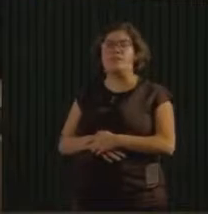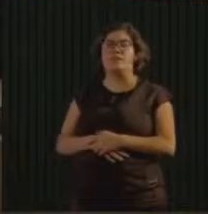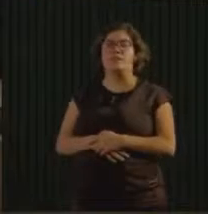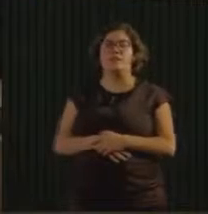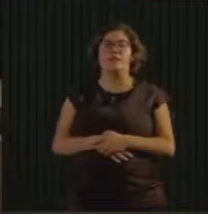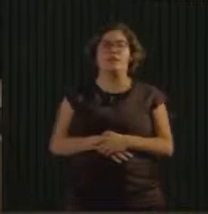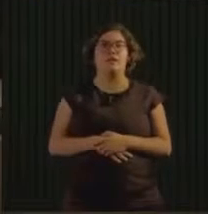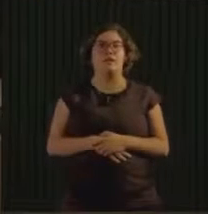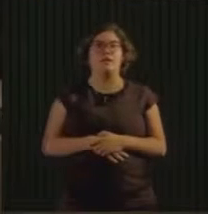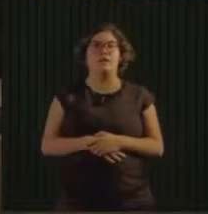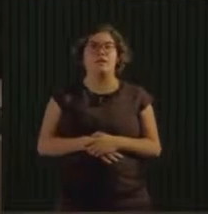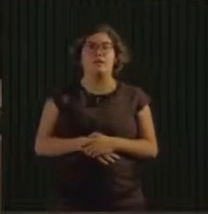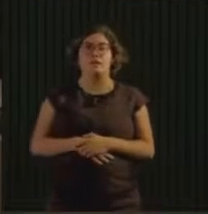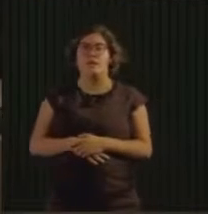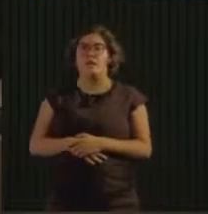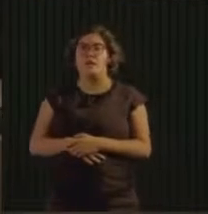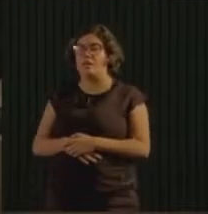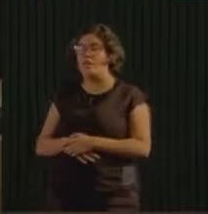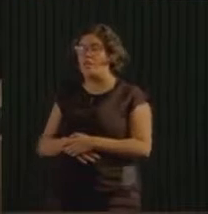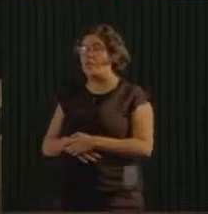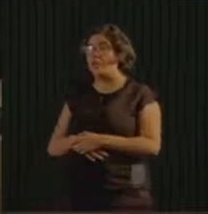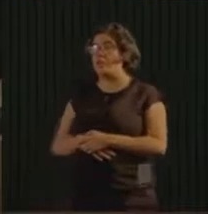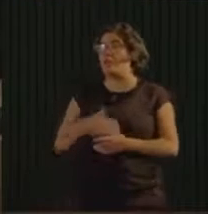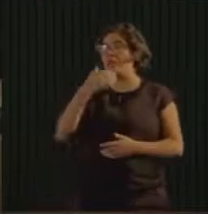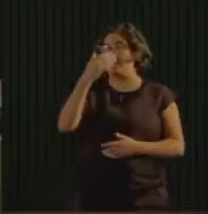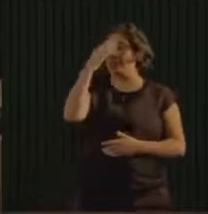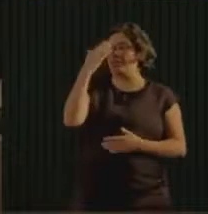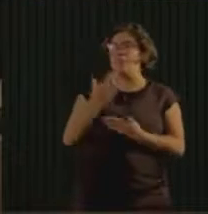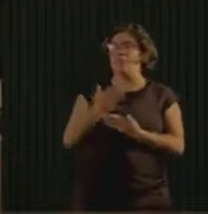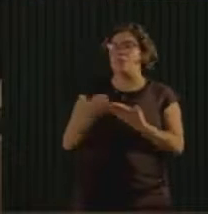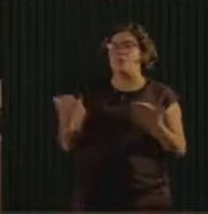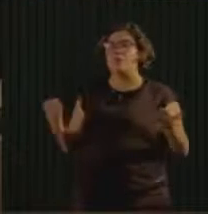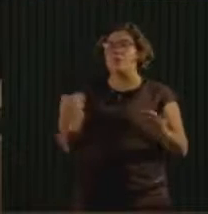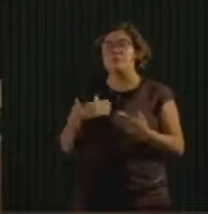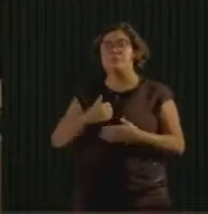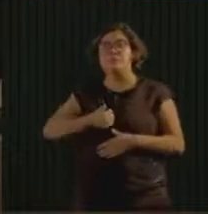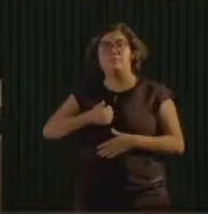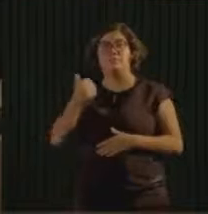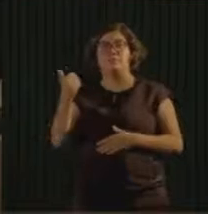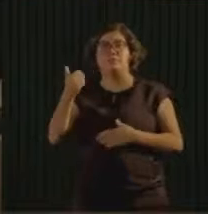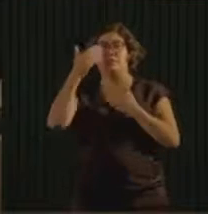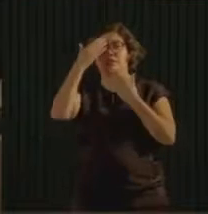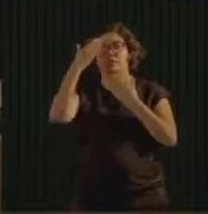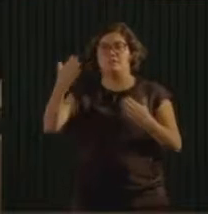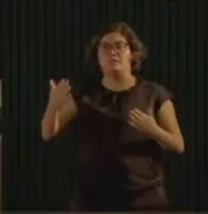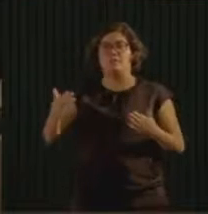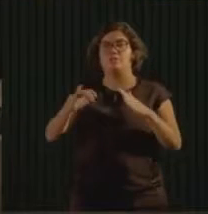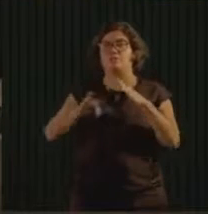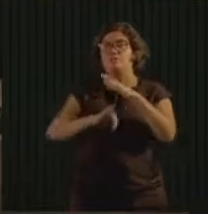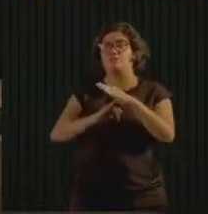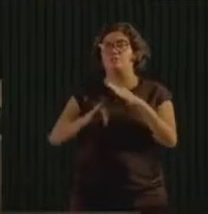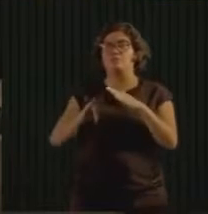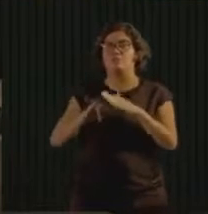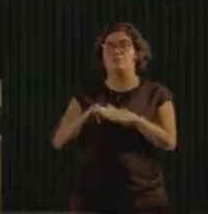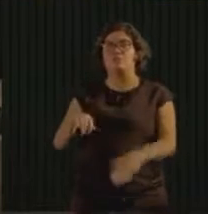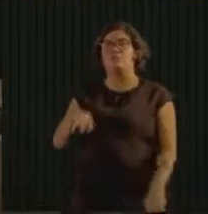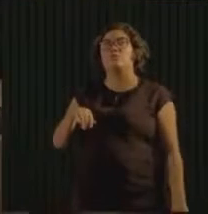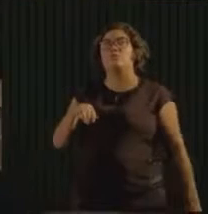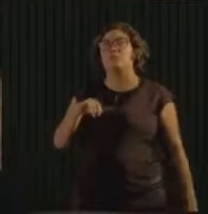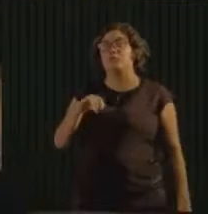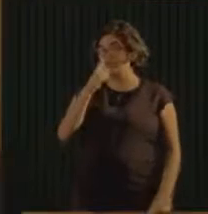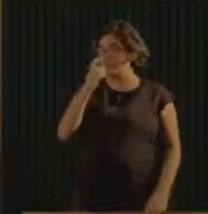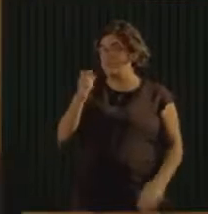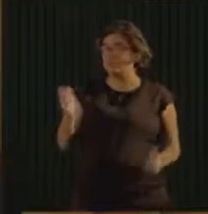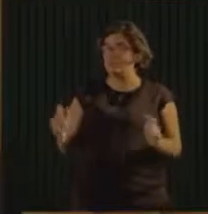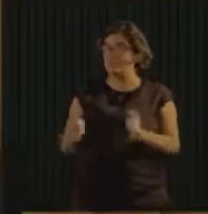Muito obrigado a todos. Primeiro, agradecer o pessoal do Instituto Lixo Zero, na pessoa do presidente Rodrigo Sabatini.